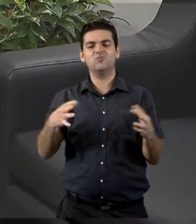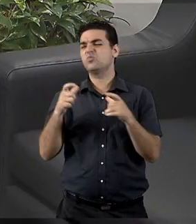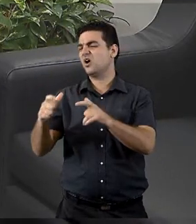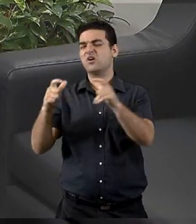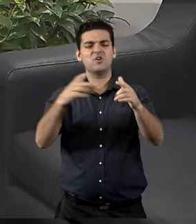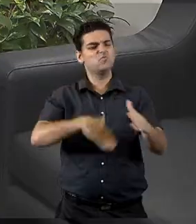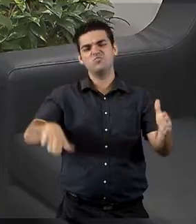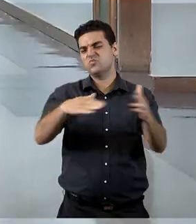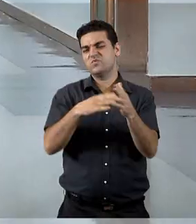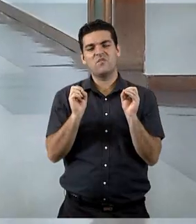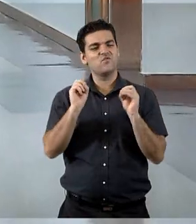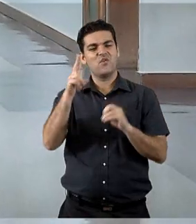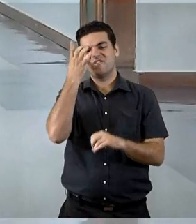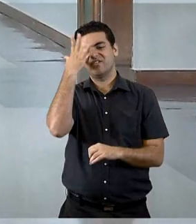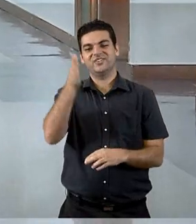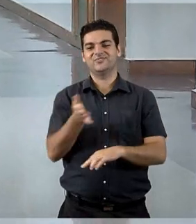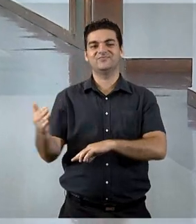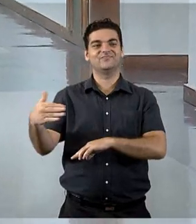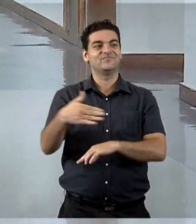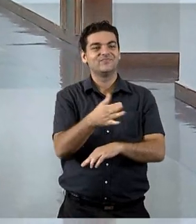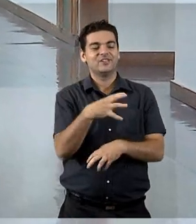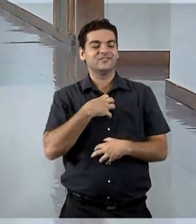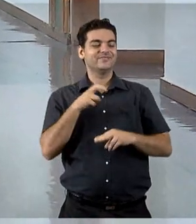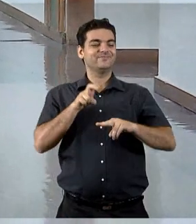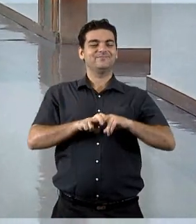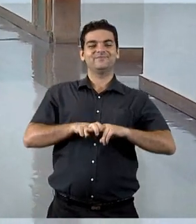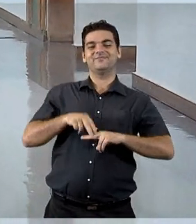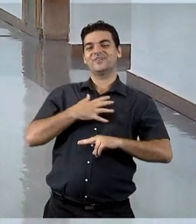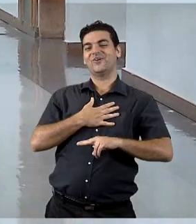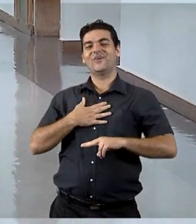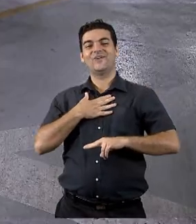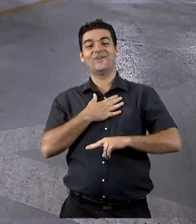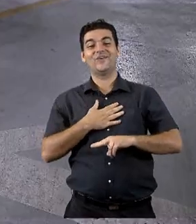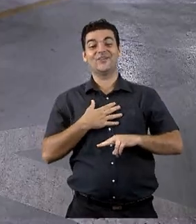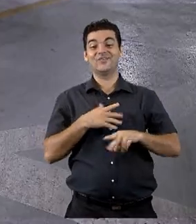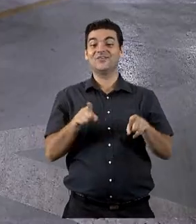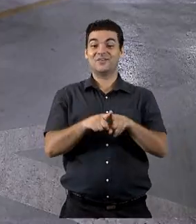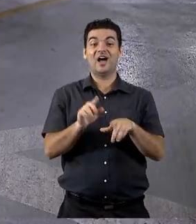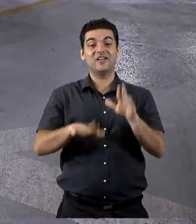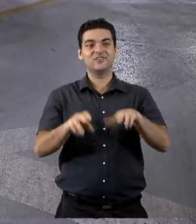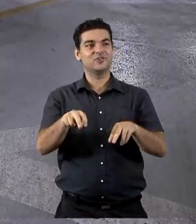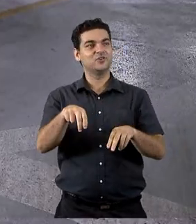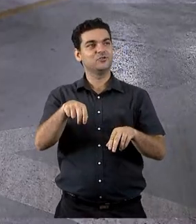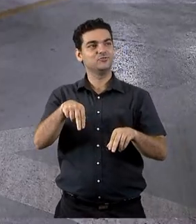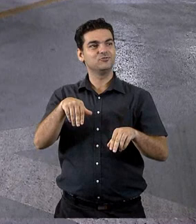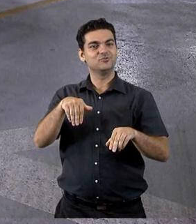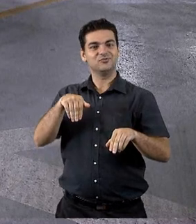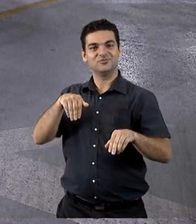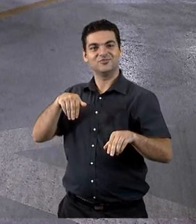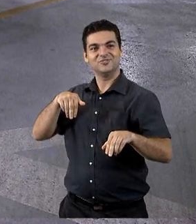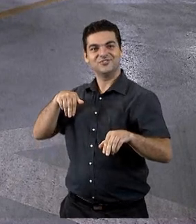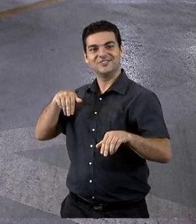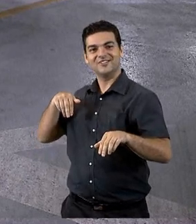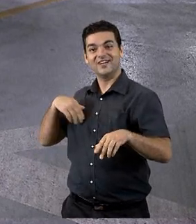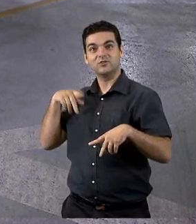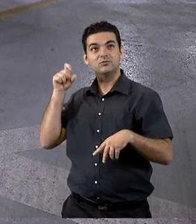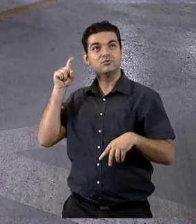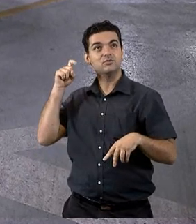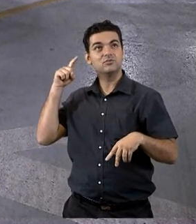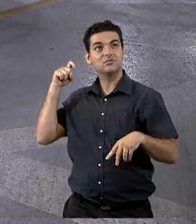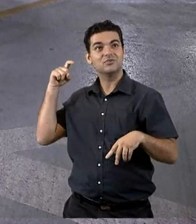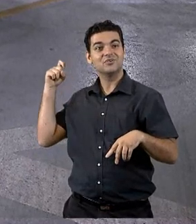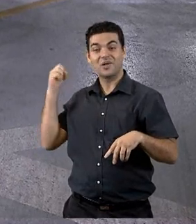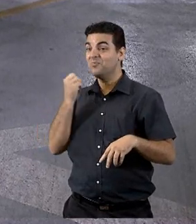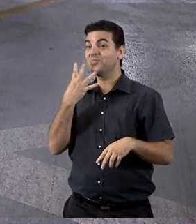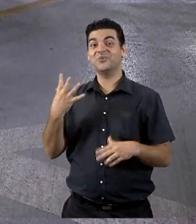infinitamente mais fácil. Ela é mais confortável, ela tem um recurso também de, quando eu dou ré, ela faz um barulho. Então não deixa de ser um